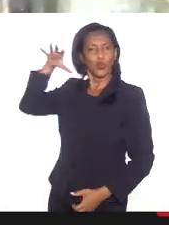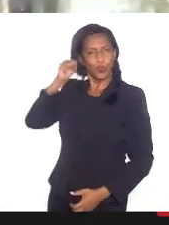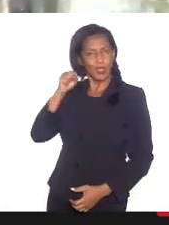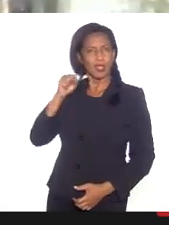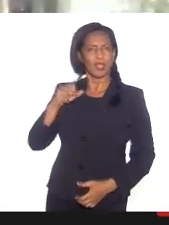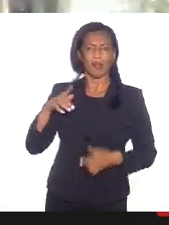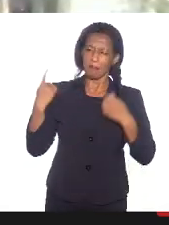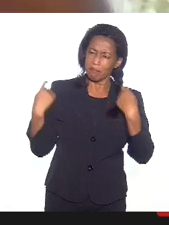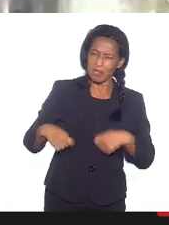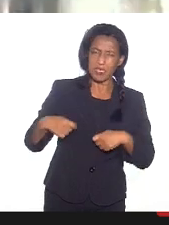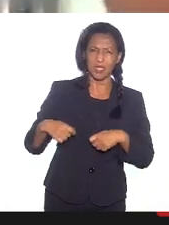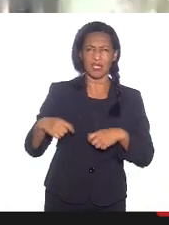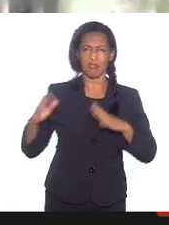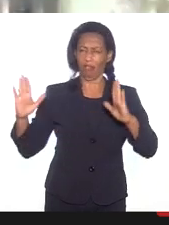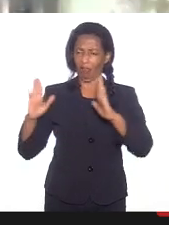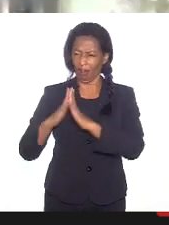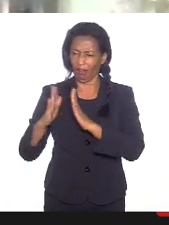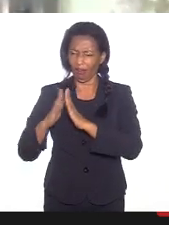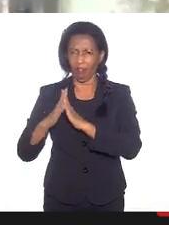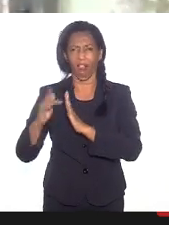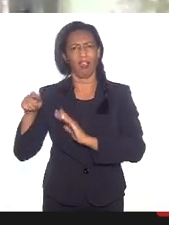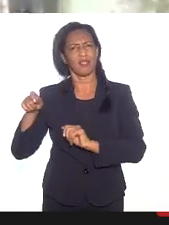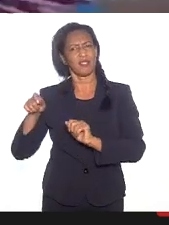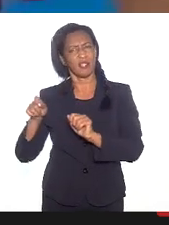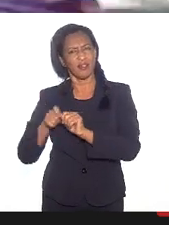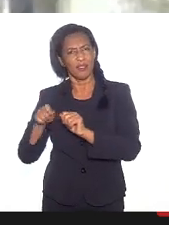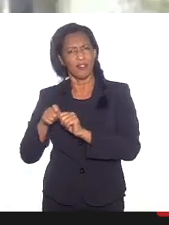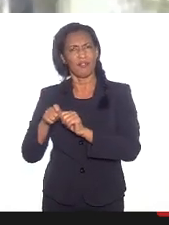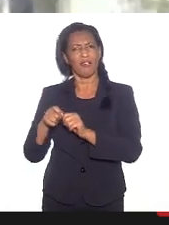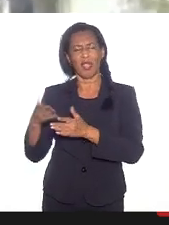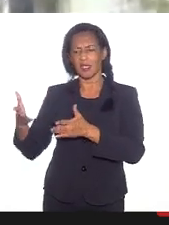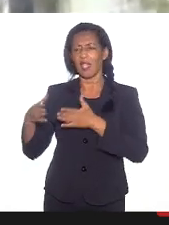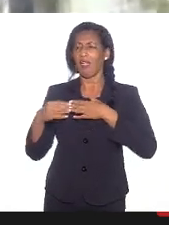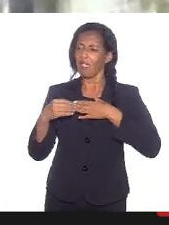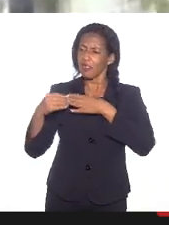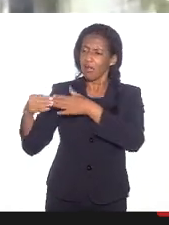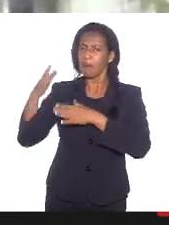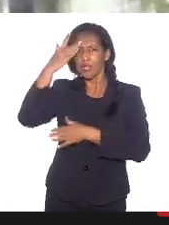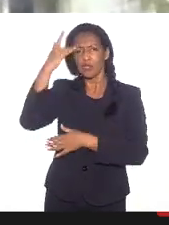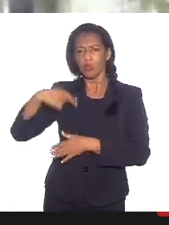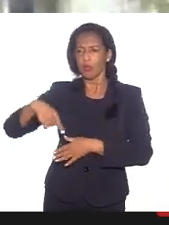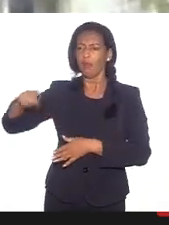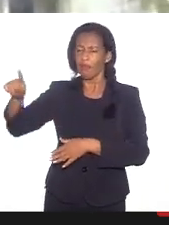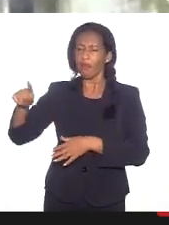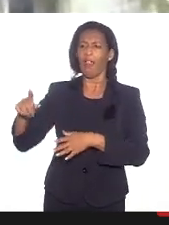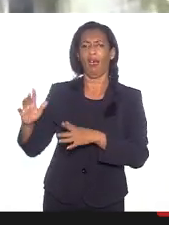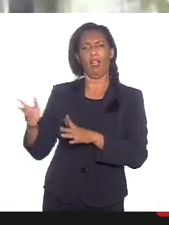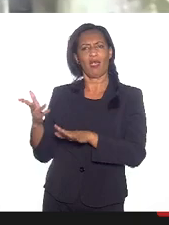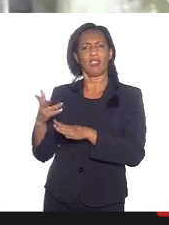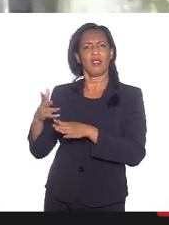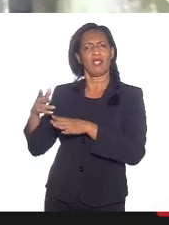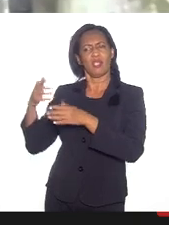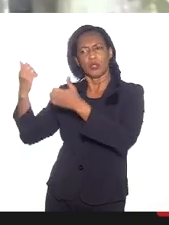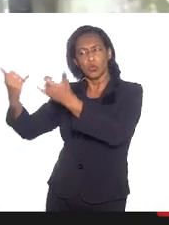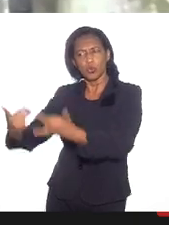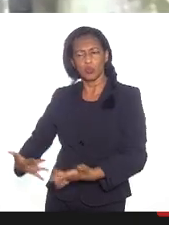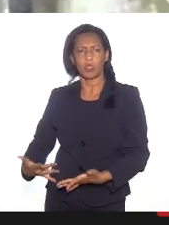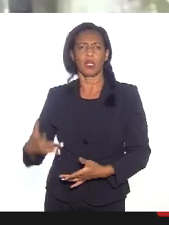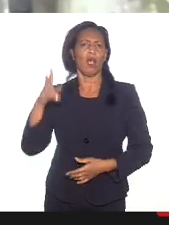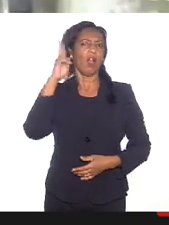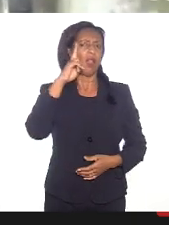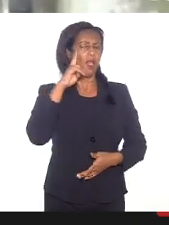terreiro oriente e encaminhe essas pessoas, que nem eu tenho feito com as leandes. Eu lembro que eu fiz uma parceria na